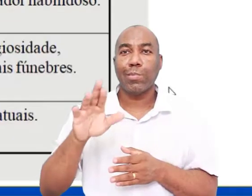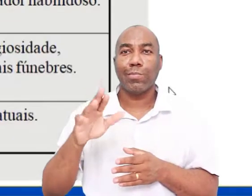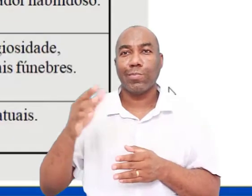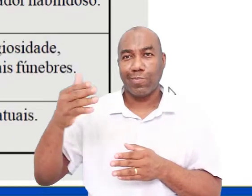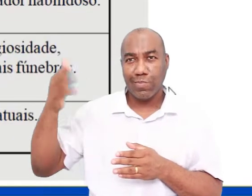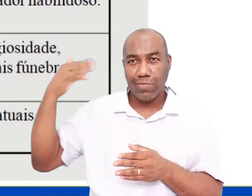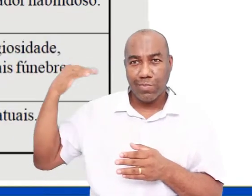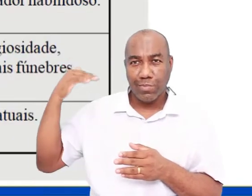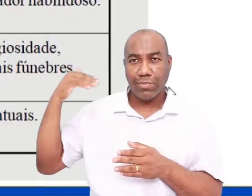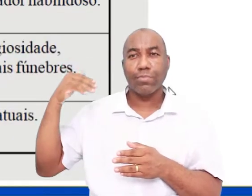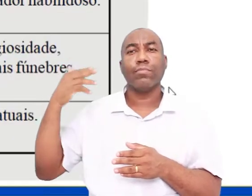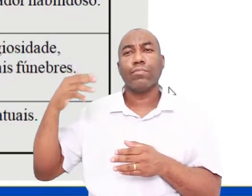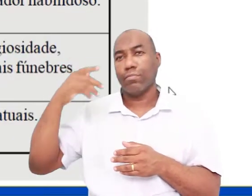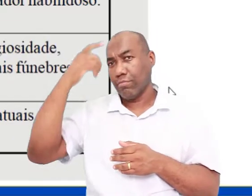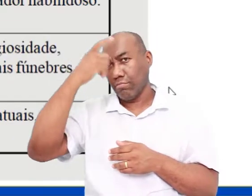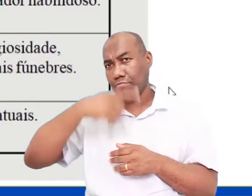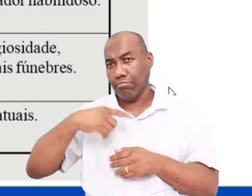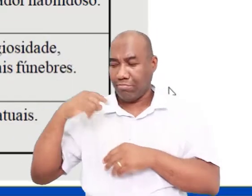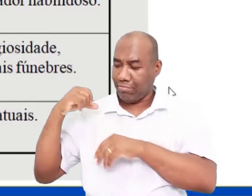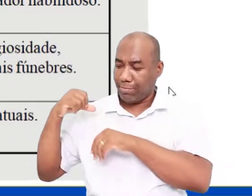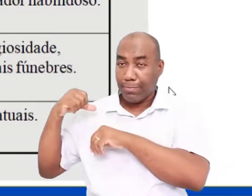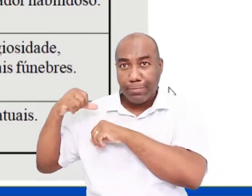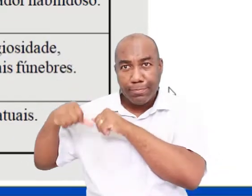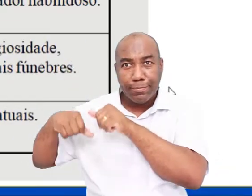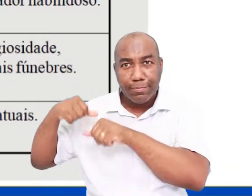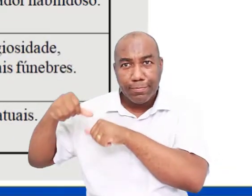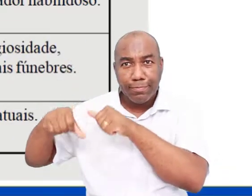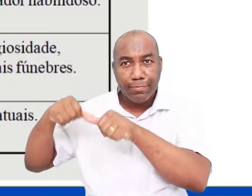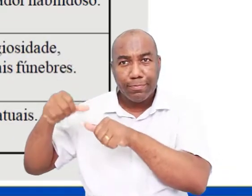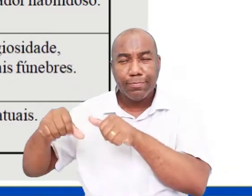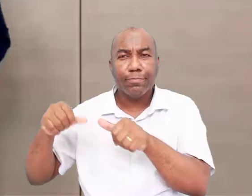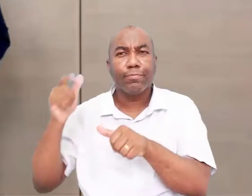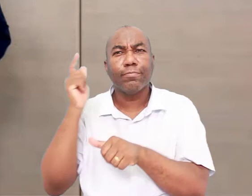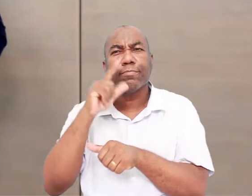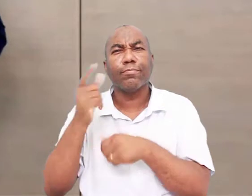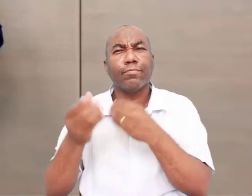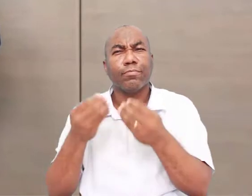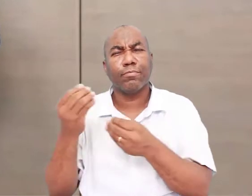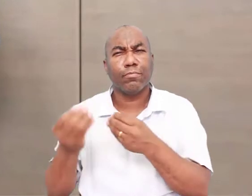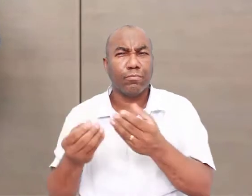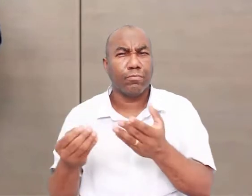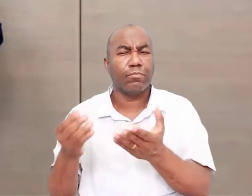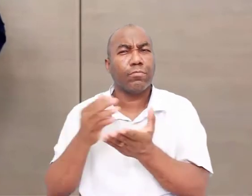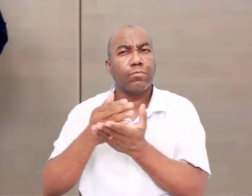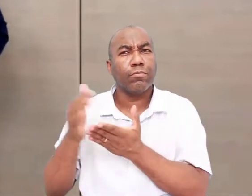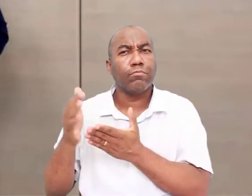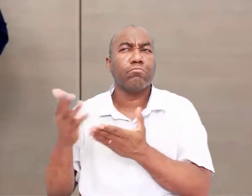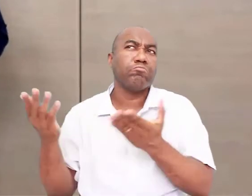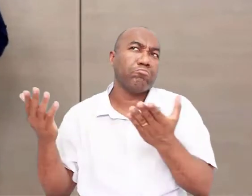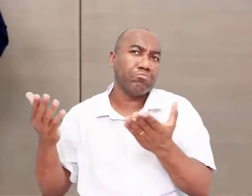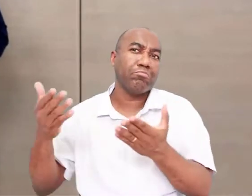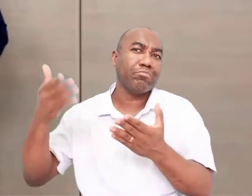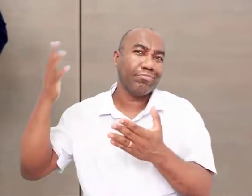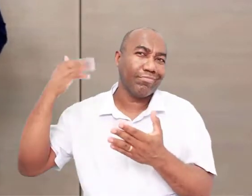humana, os nossos ancestrais, eles surgiram de um ser comum